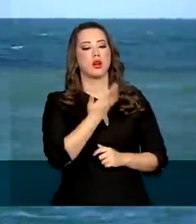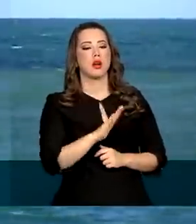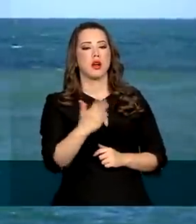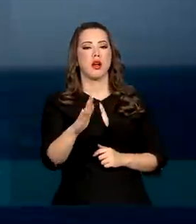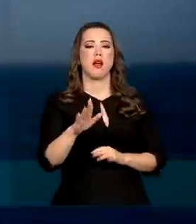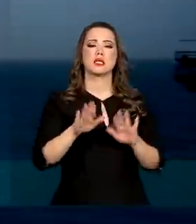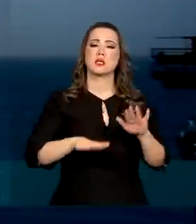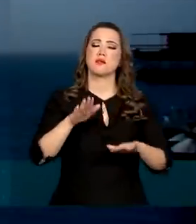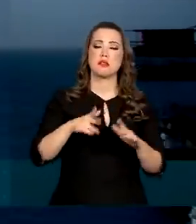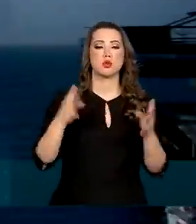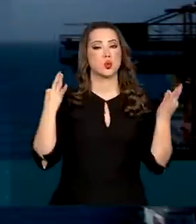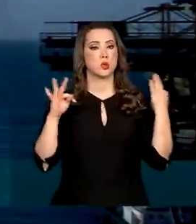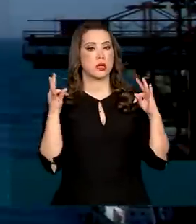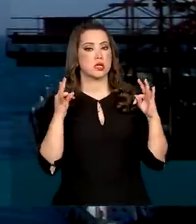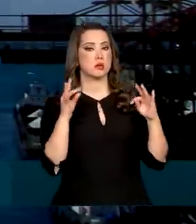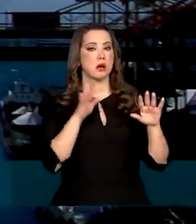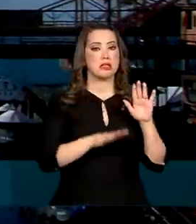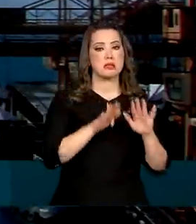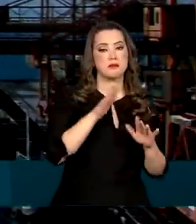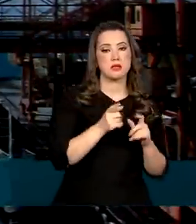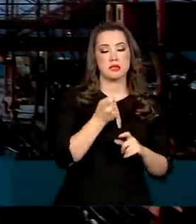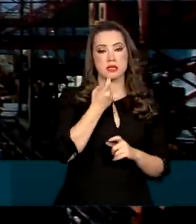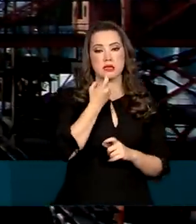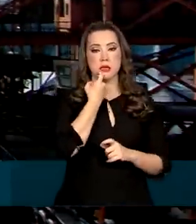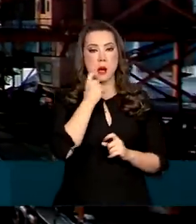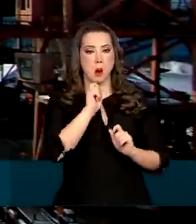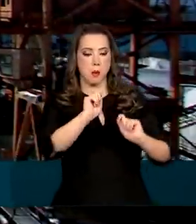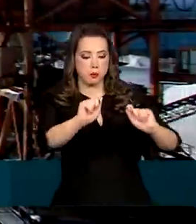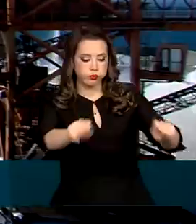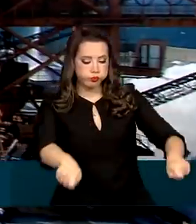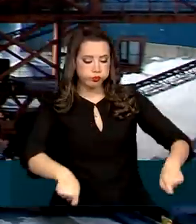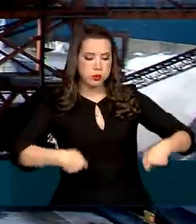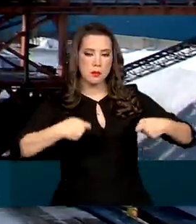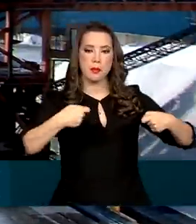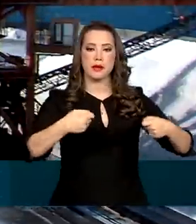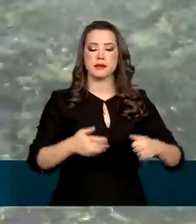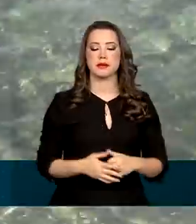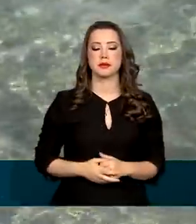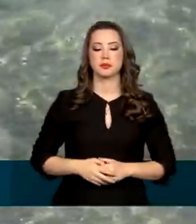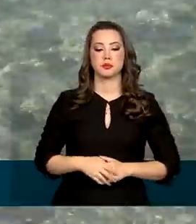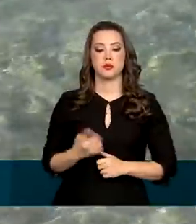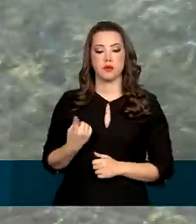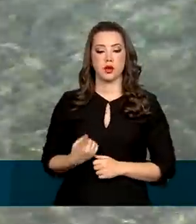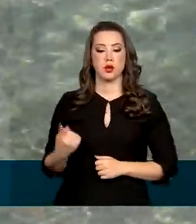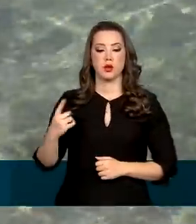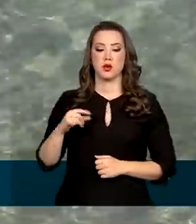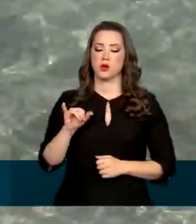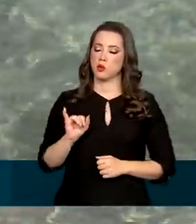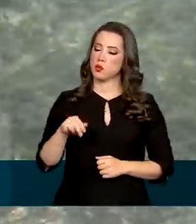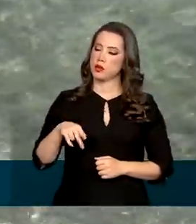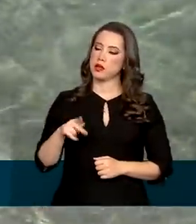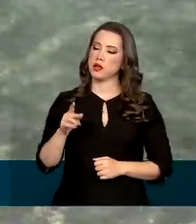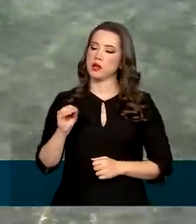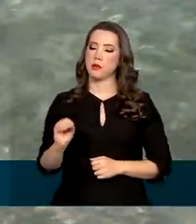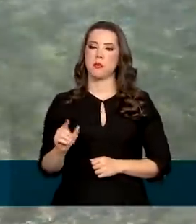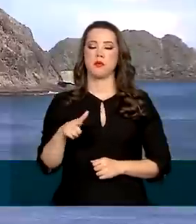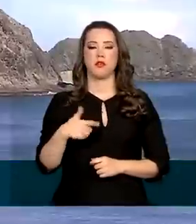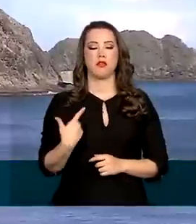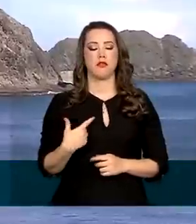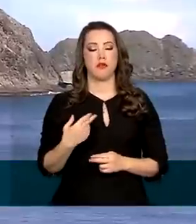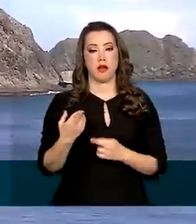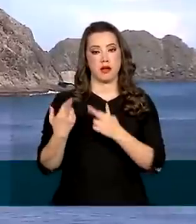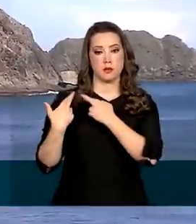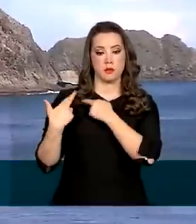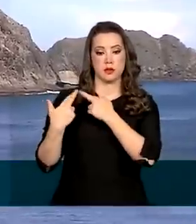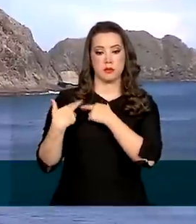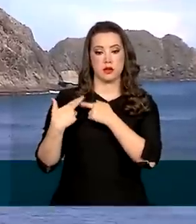pesca. O INPO, Instituto Nacional de Pesquisas Oceânicas, vai assumir as atividades de pesquisa do mar